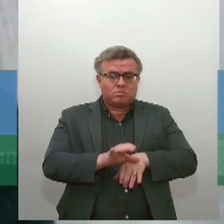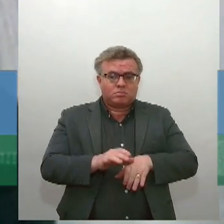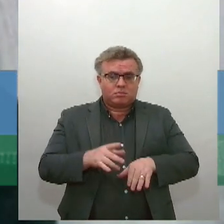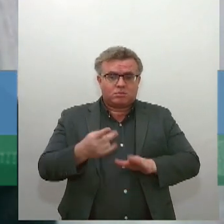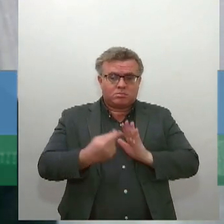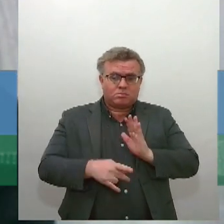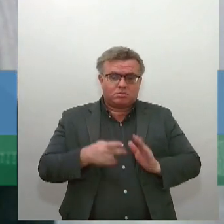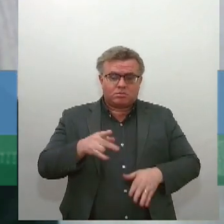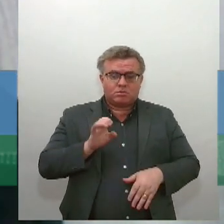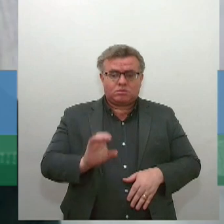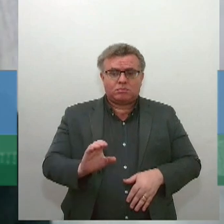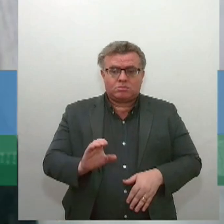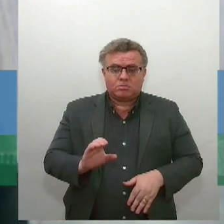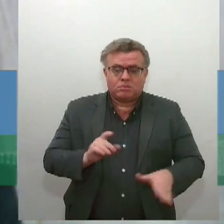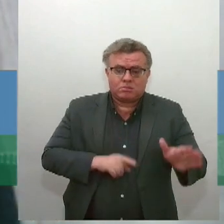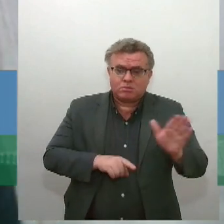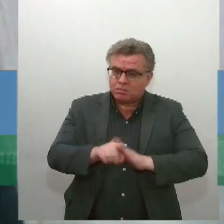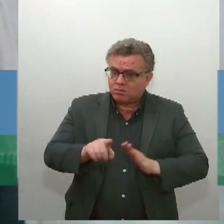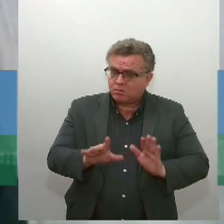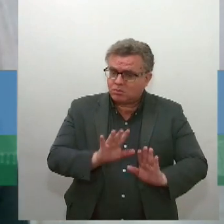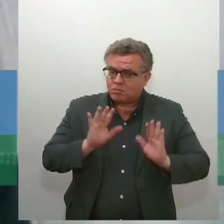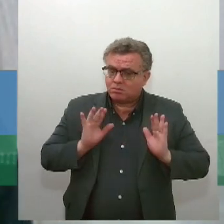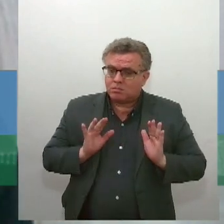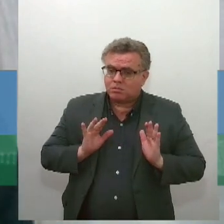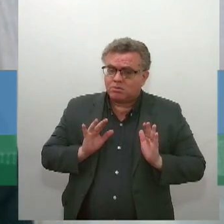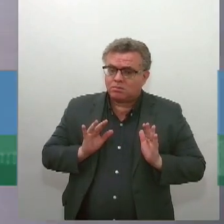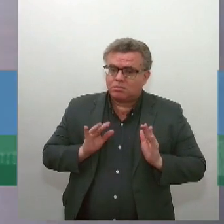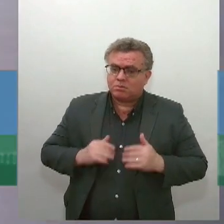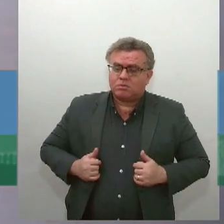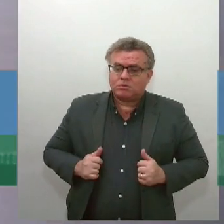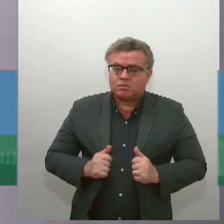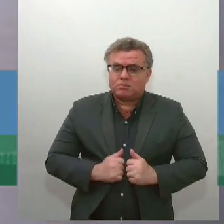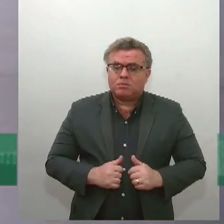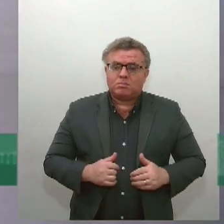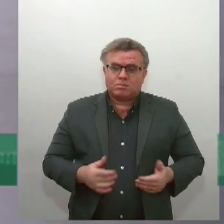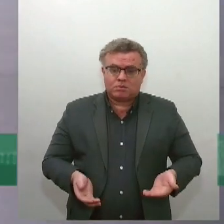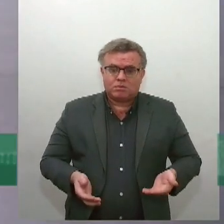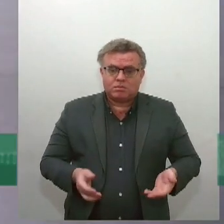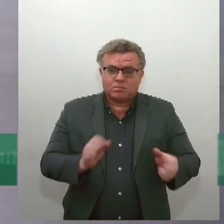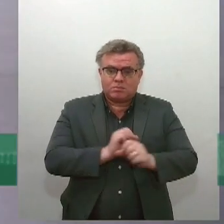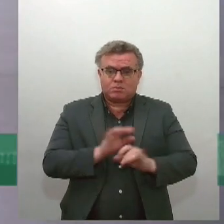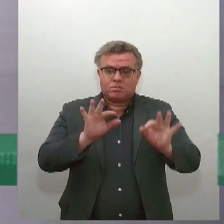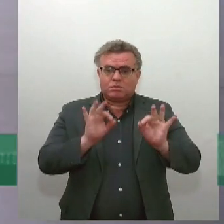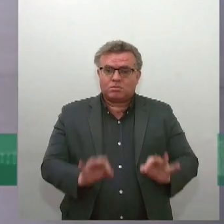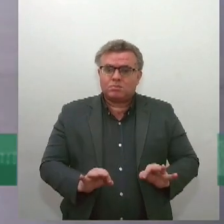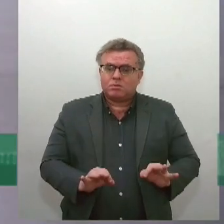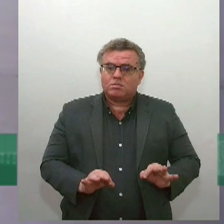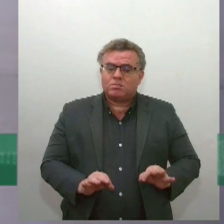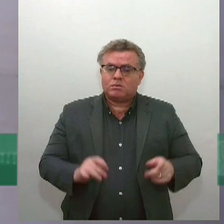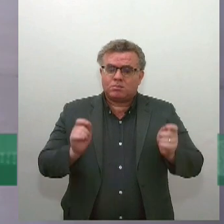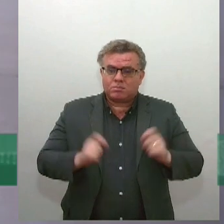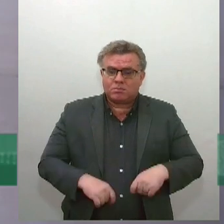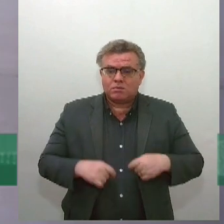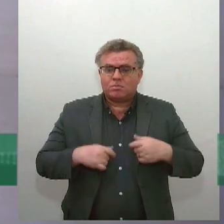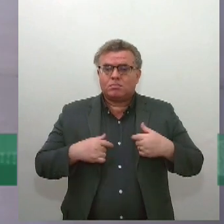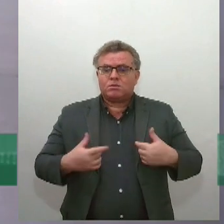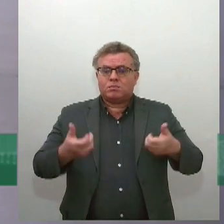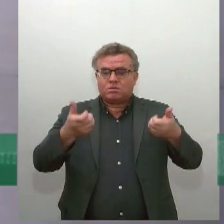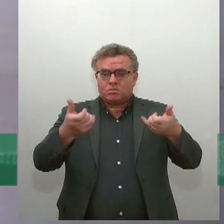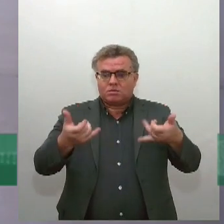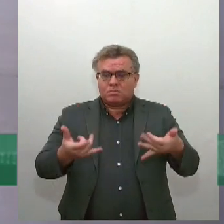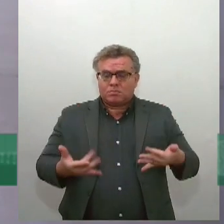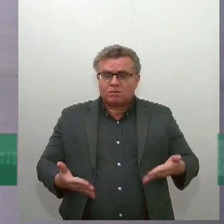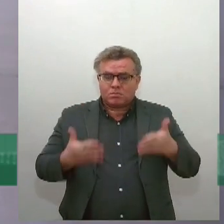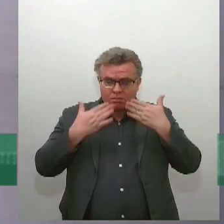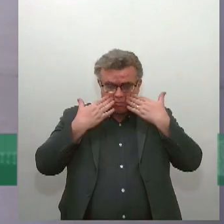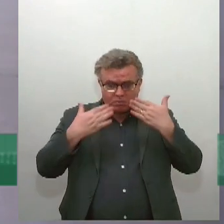primeira pergunta que eu faço. Claro, acho que isso ficou bem posto aqui no programa, porque vocês trouxeram de que, bom, isso já está posto em legislação,